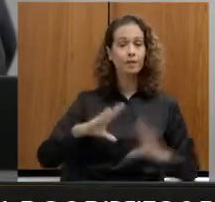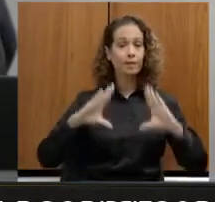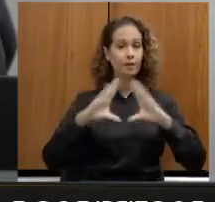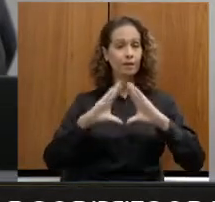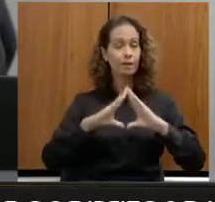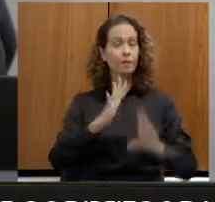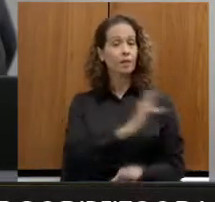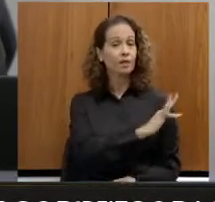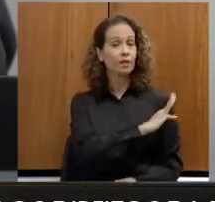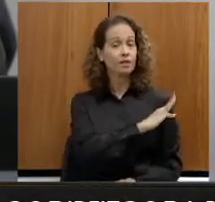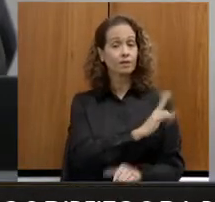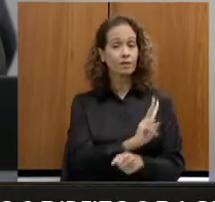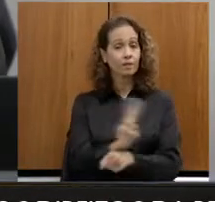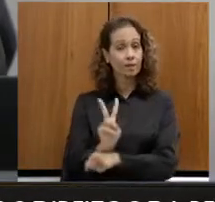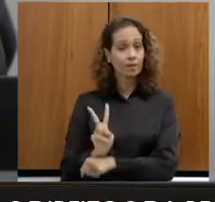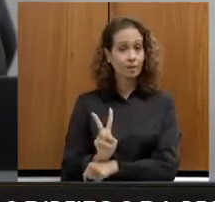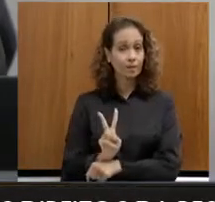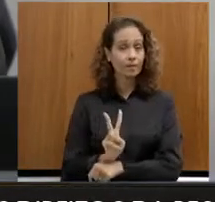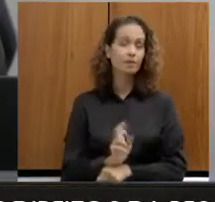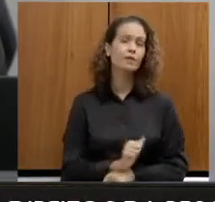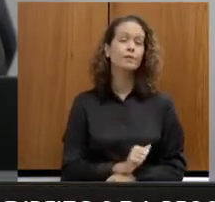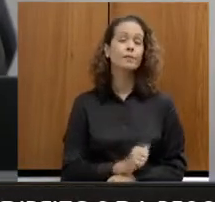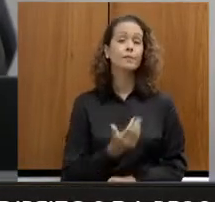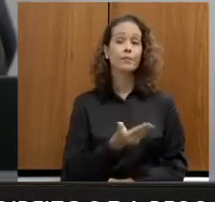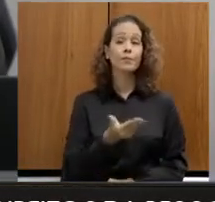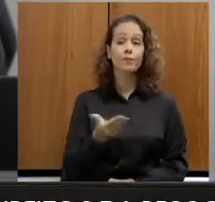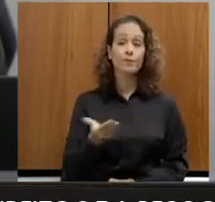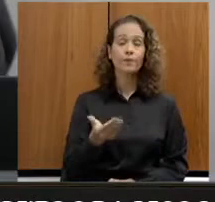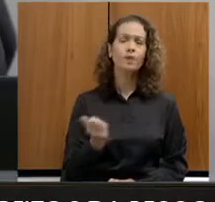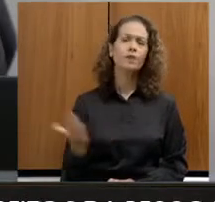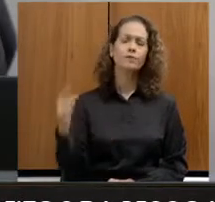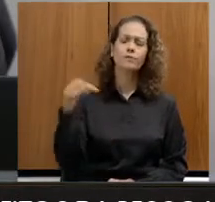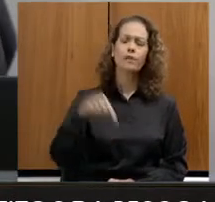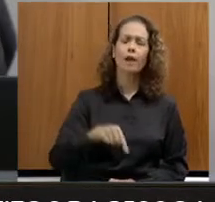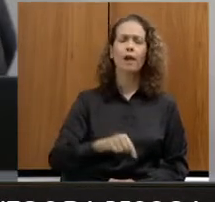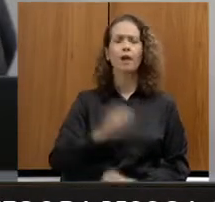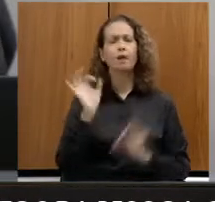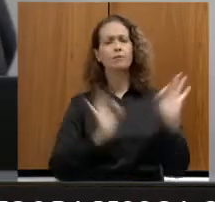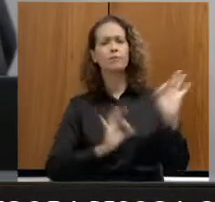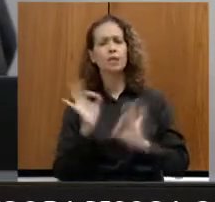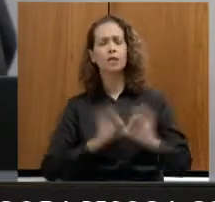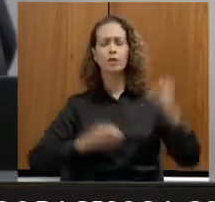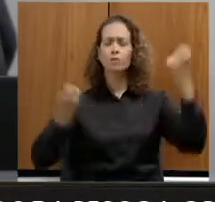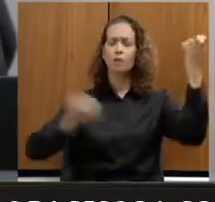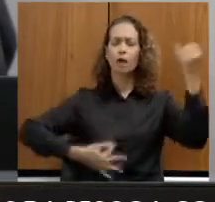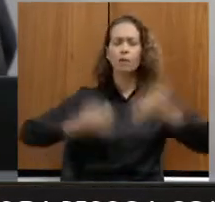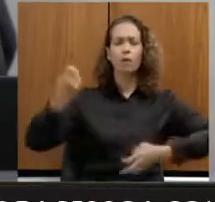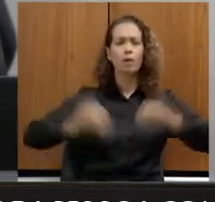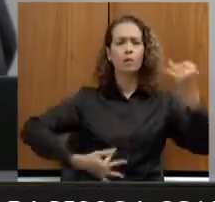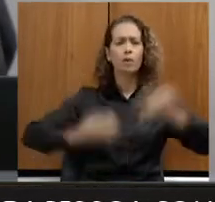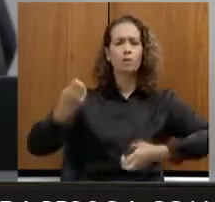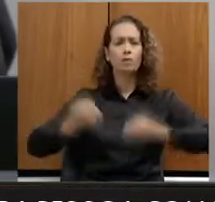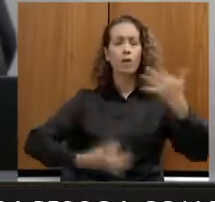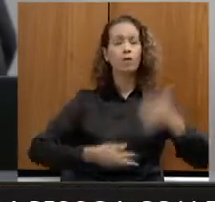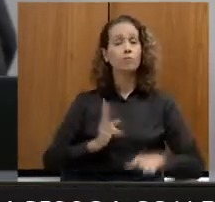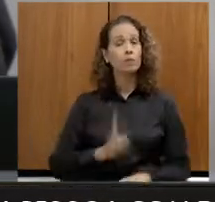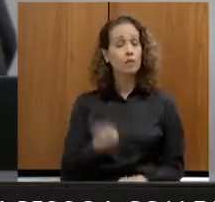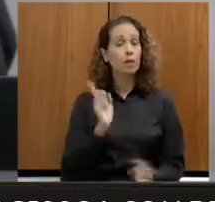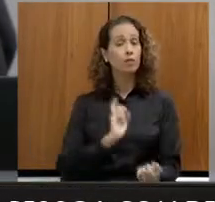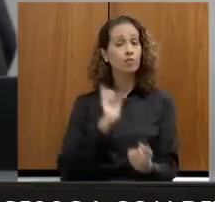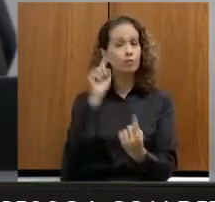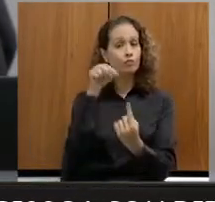Fiscaliza, onde você vem, você faz a explanação e sempre no intuito